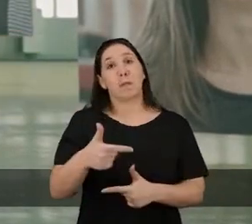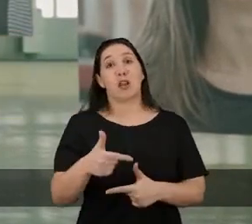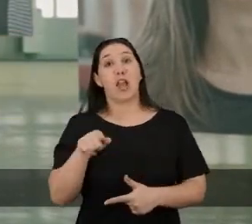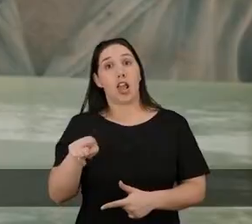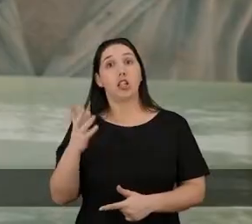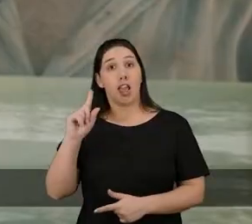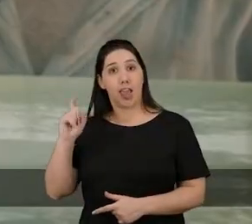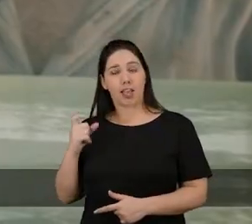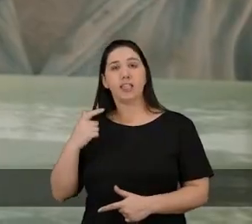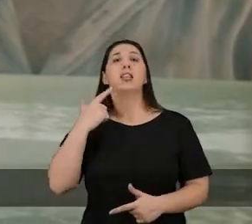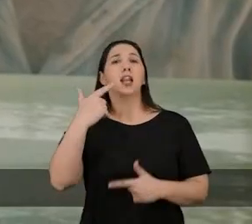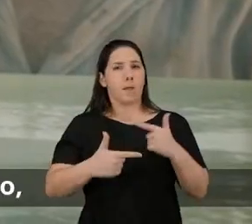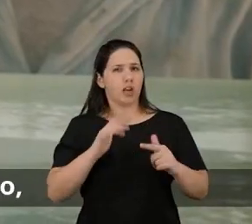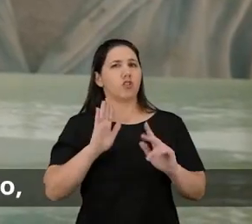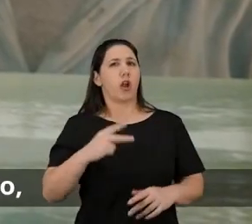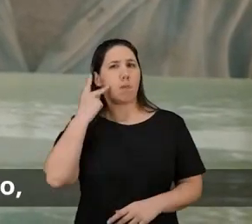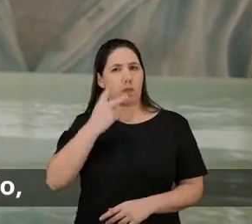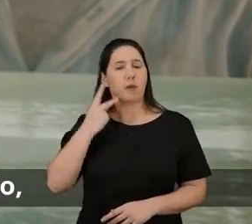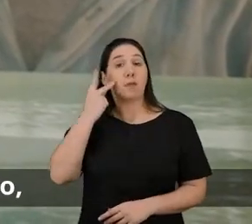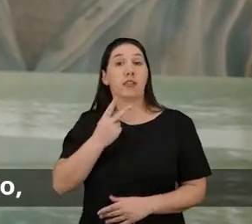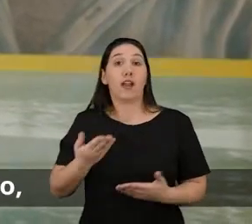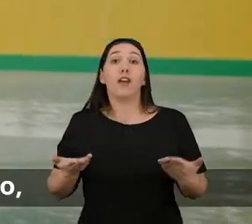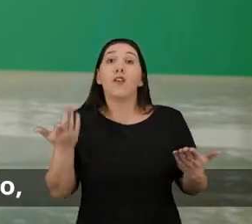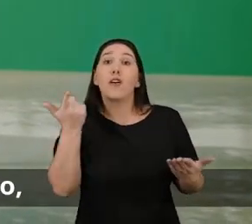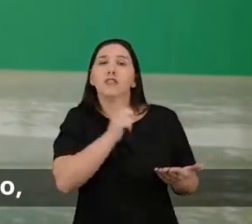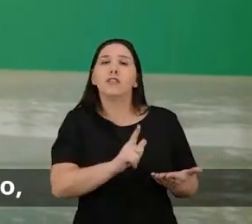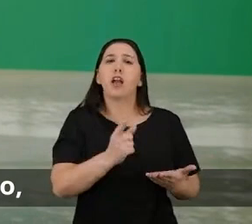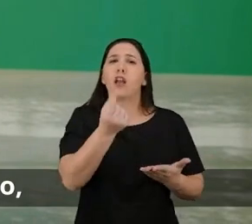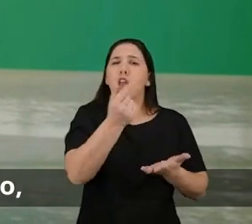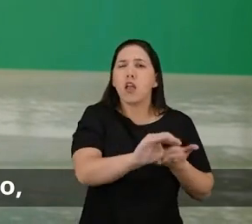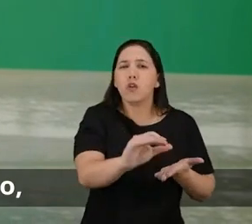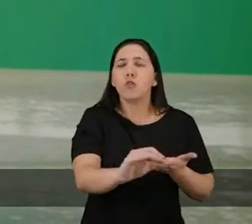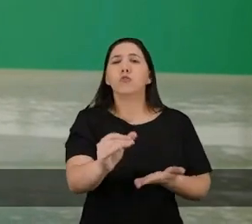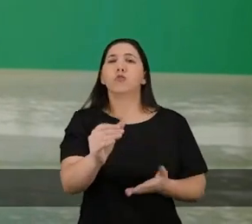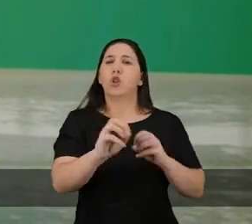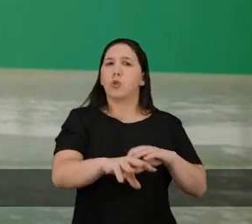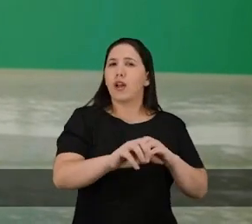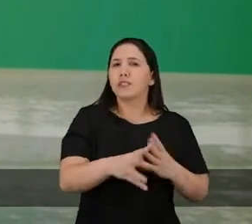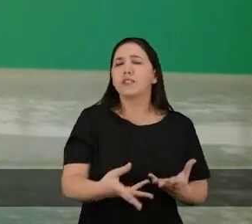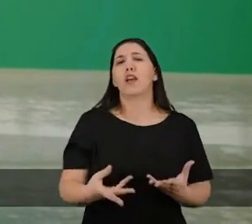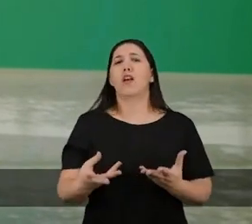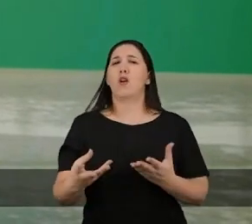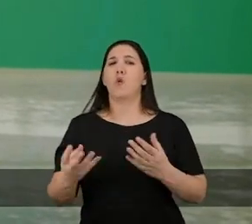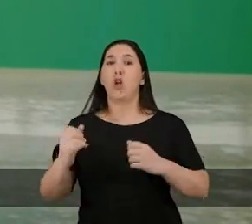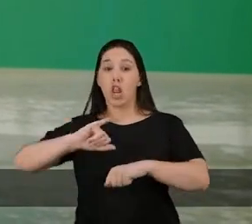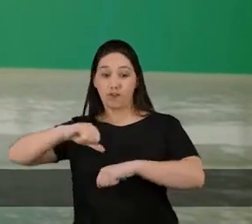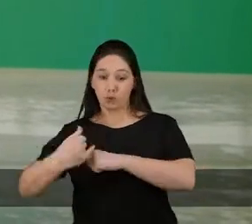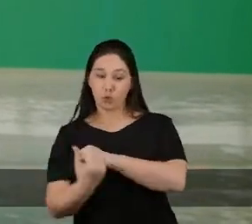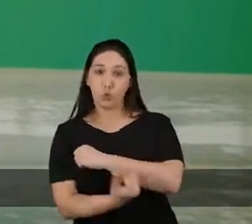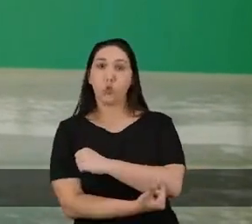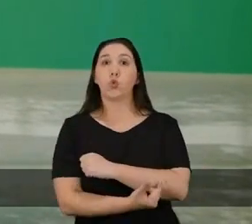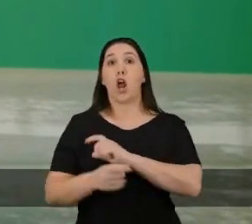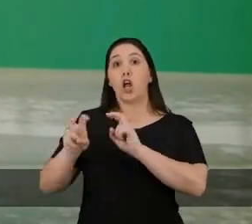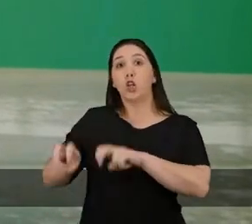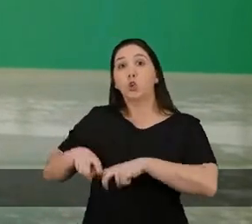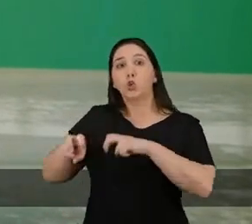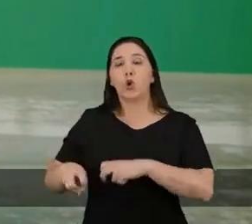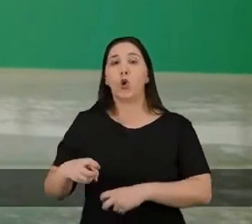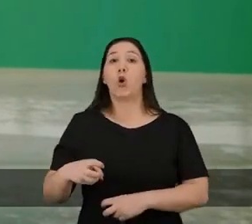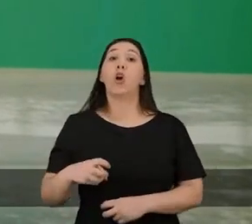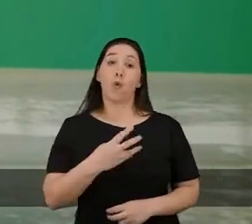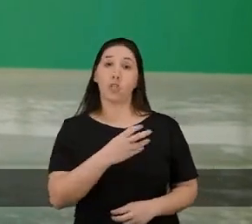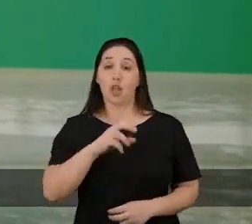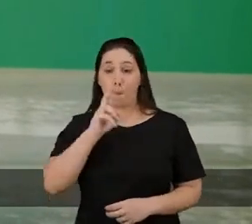Santa Catarina. Como parlamentar, Jorginho trouxe recursos para a nossa educação, infraestrutura e agricultura. E mais de